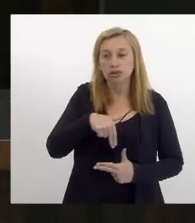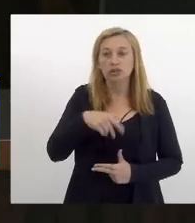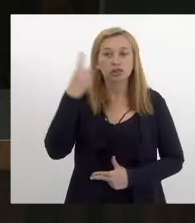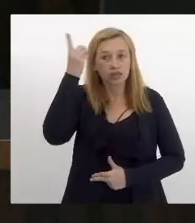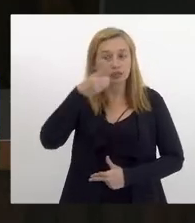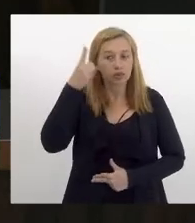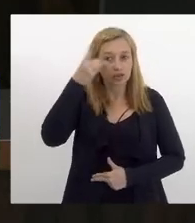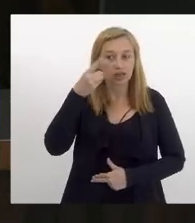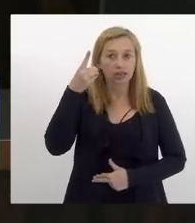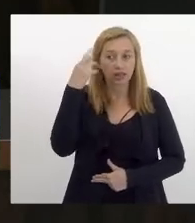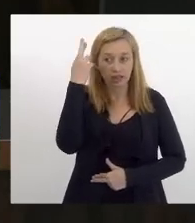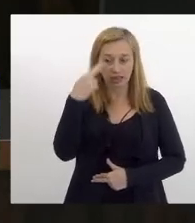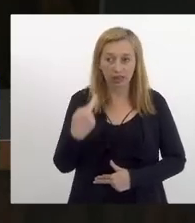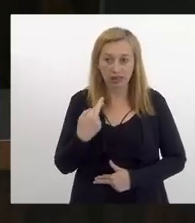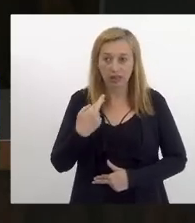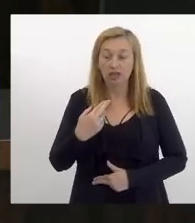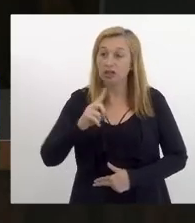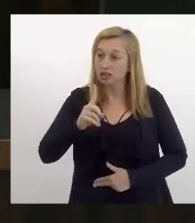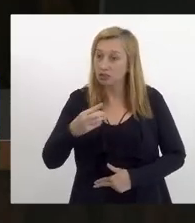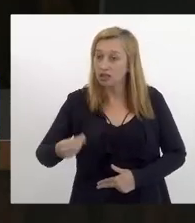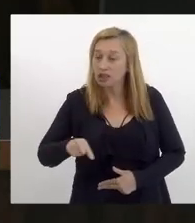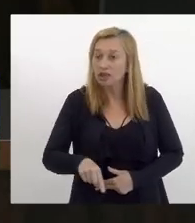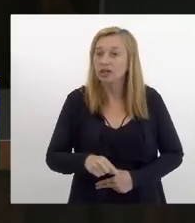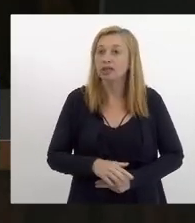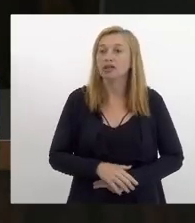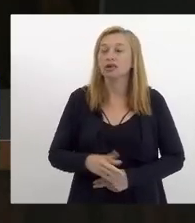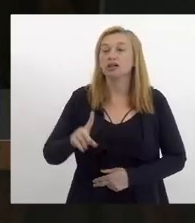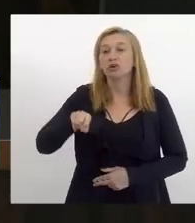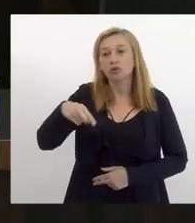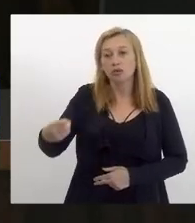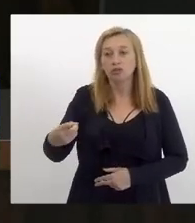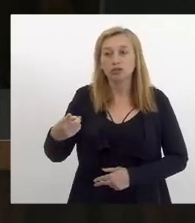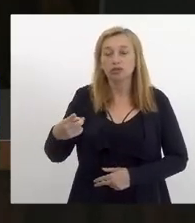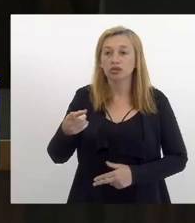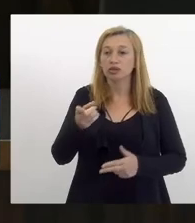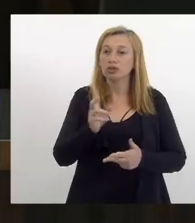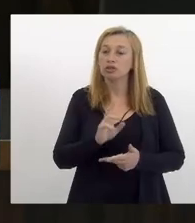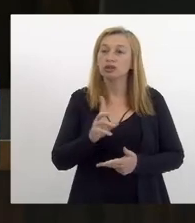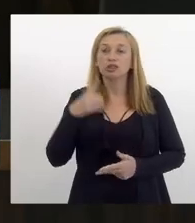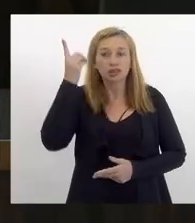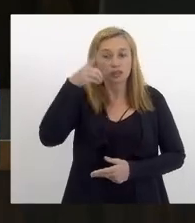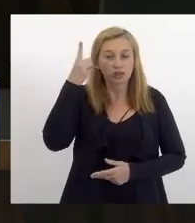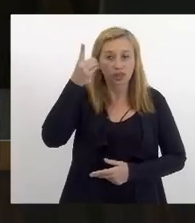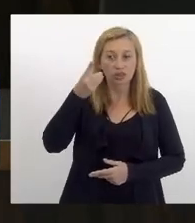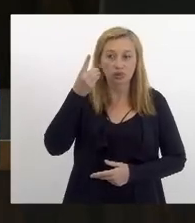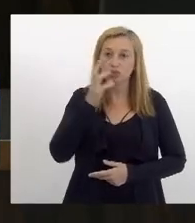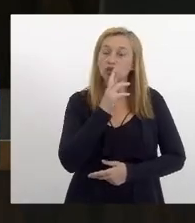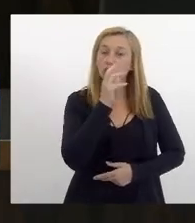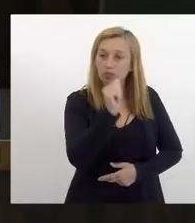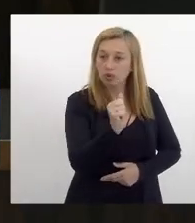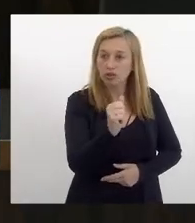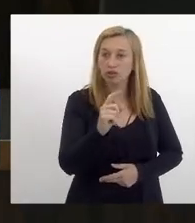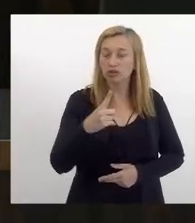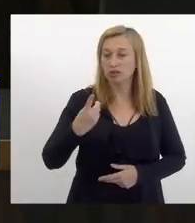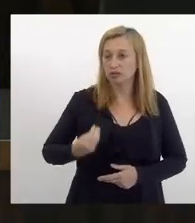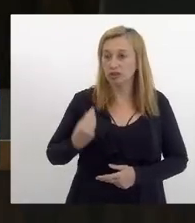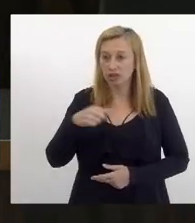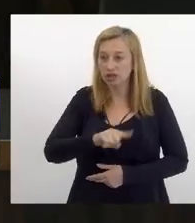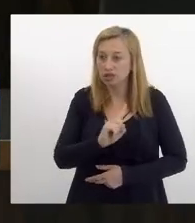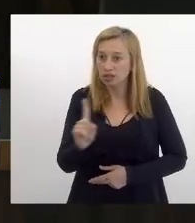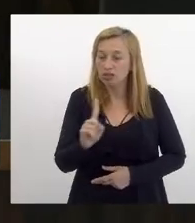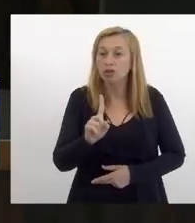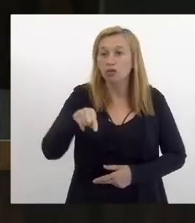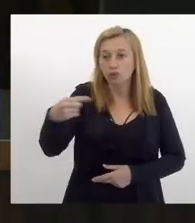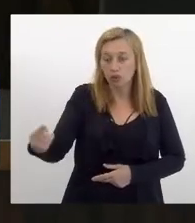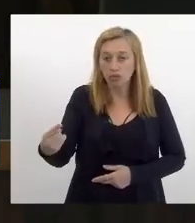deputada Renata Souza não se contando presente próximo orador escrito é o nobre deputado Rodrigo Amorim não se contando presente